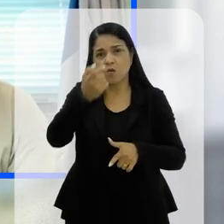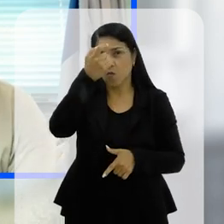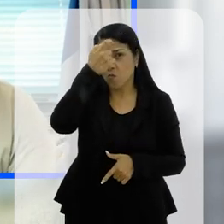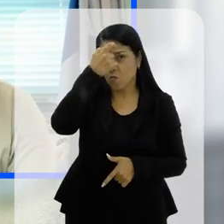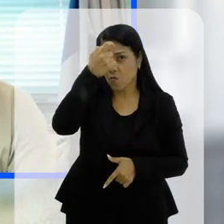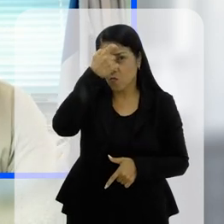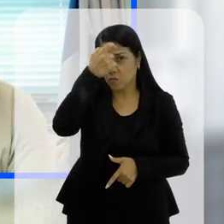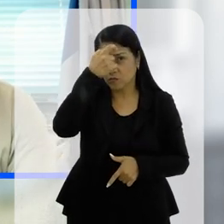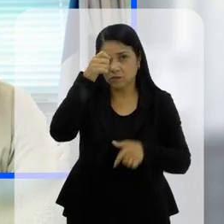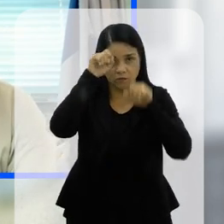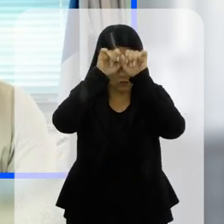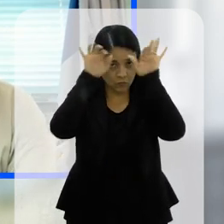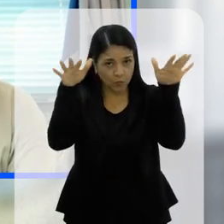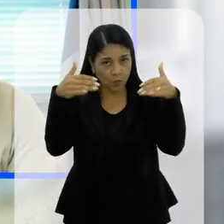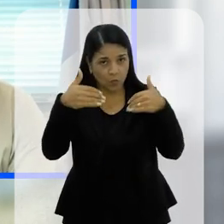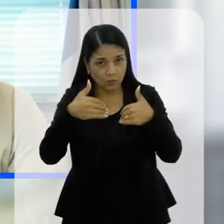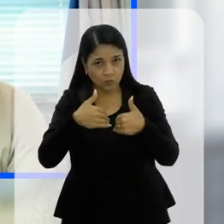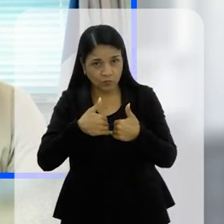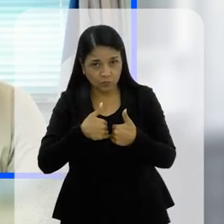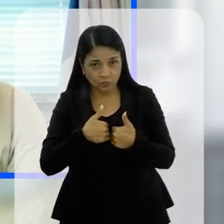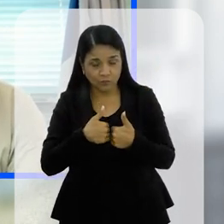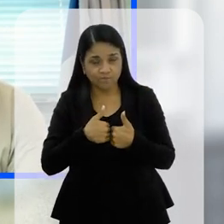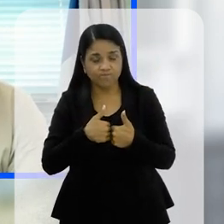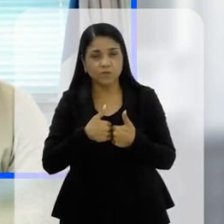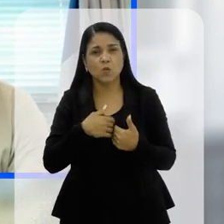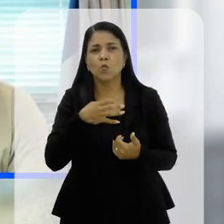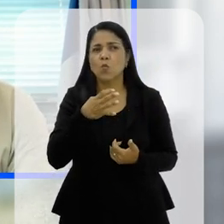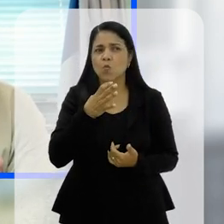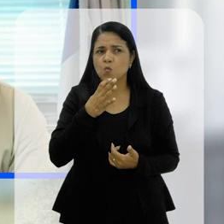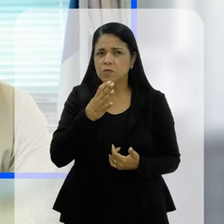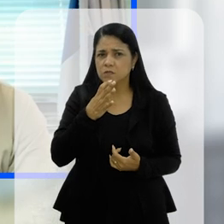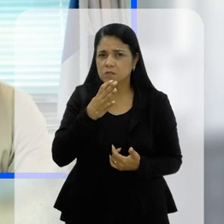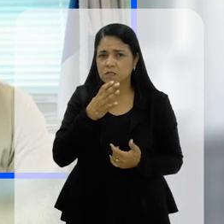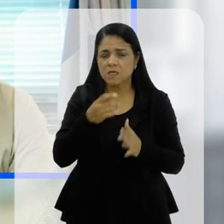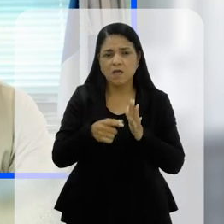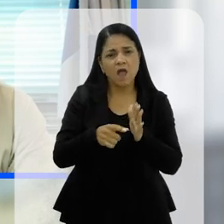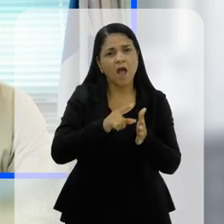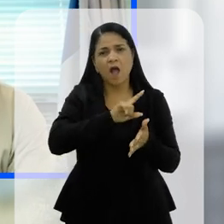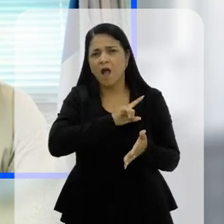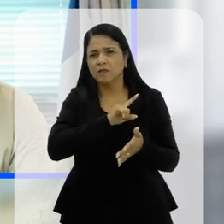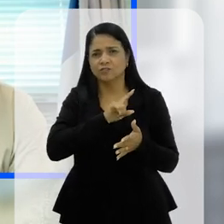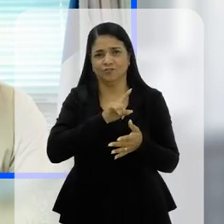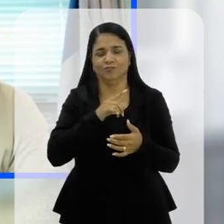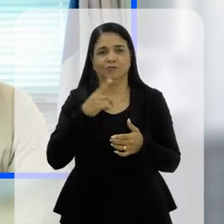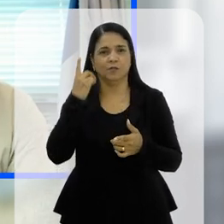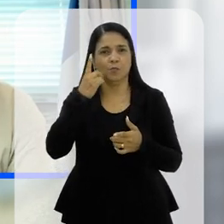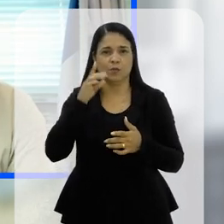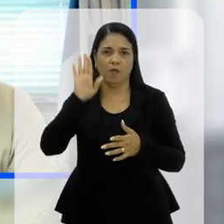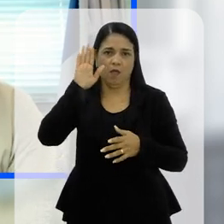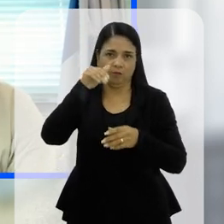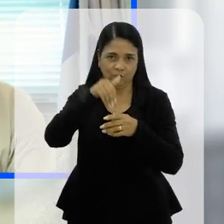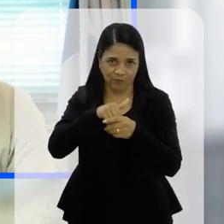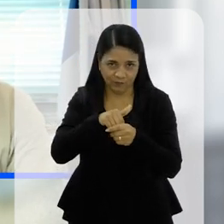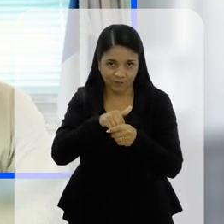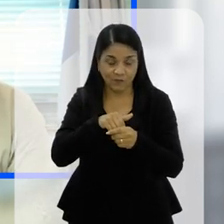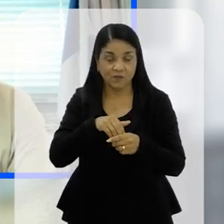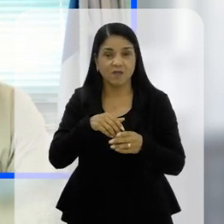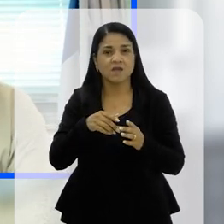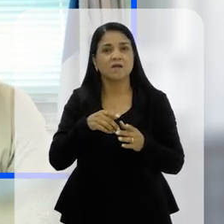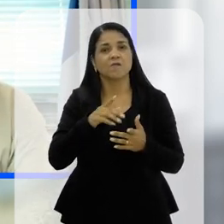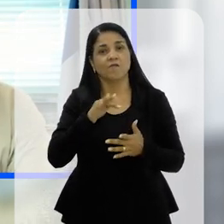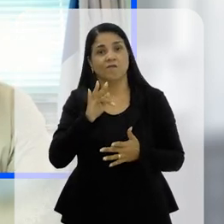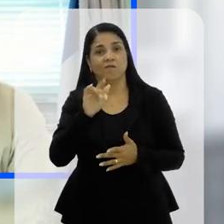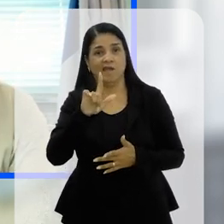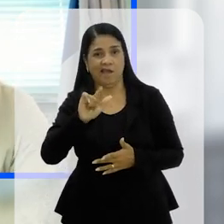a conscientização sobre o autismo, entendeu? É uma coisa que eu conheci antes de ser deputado, tá,